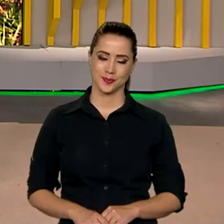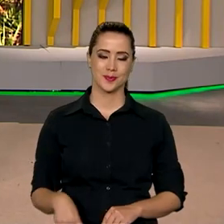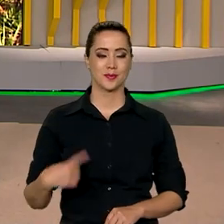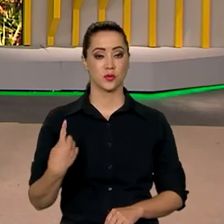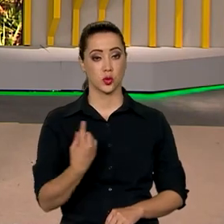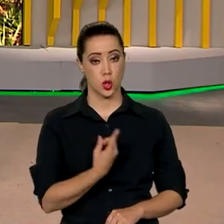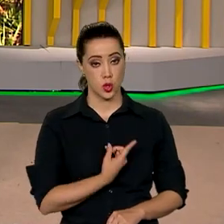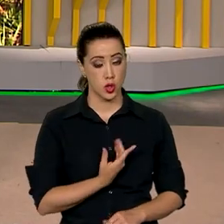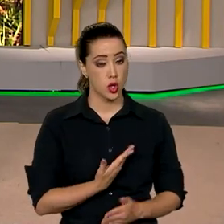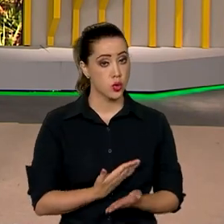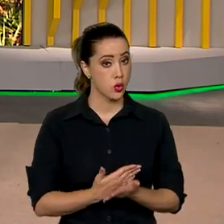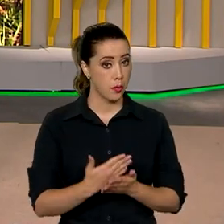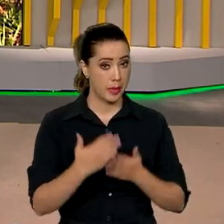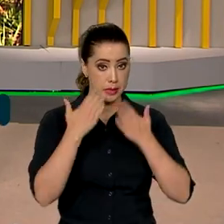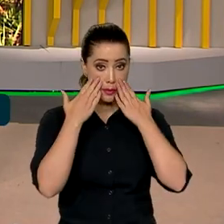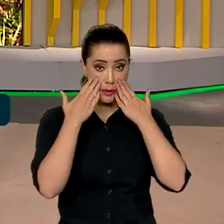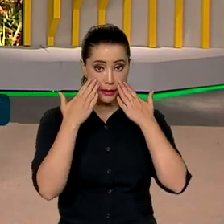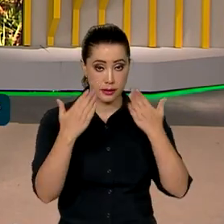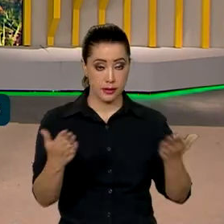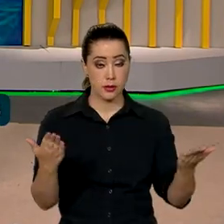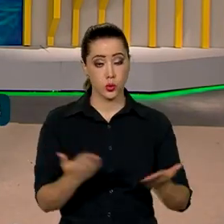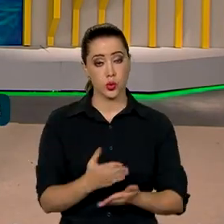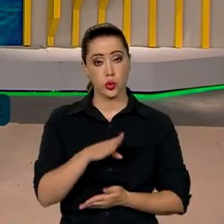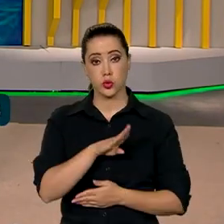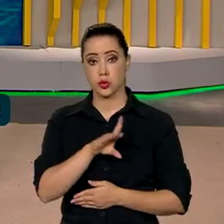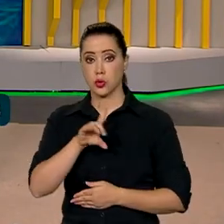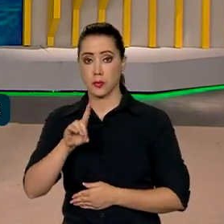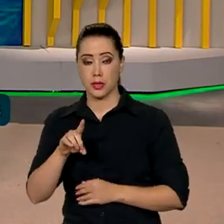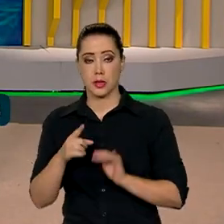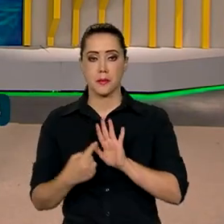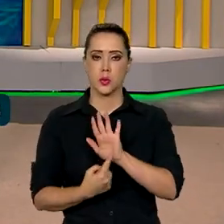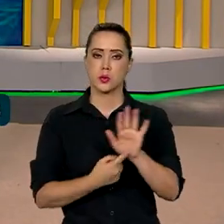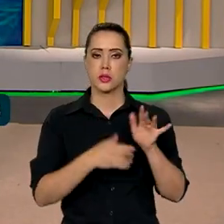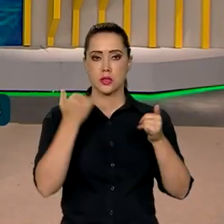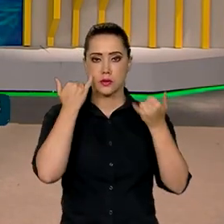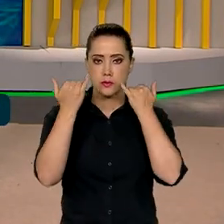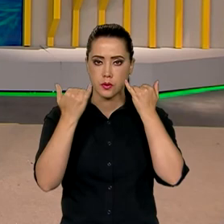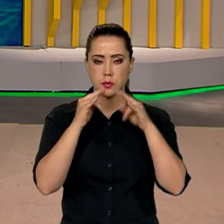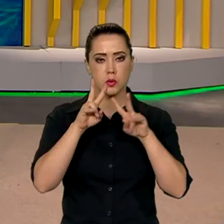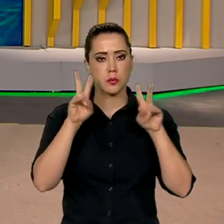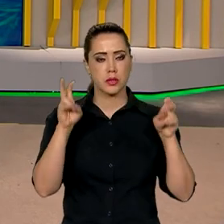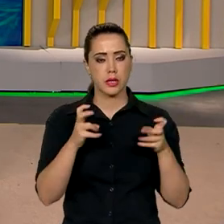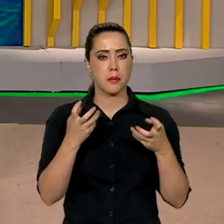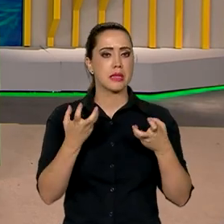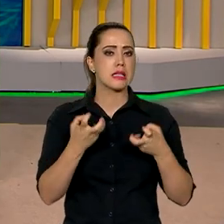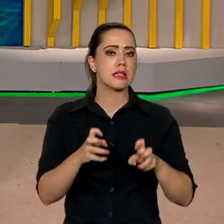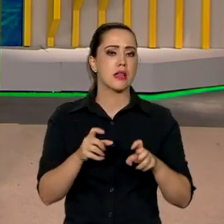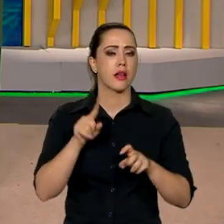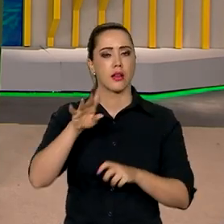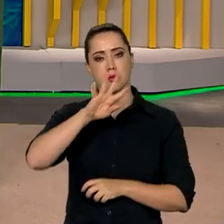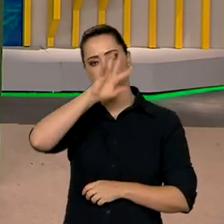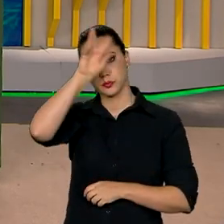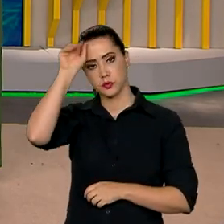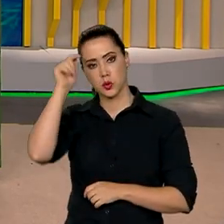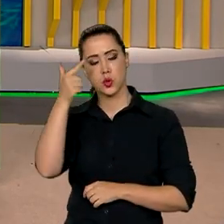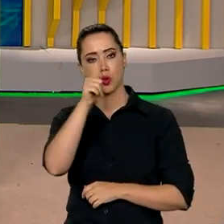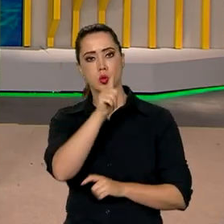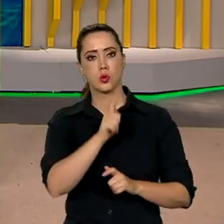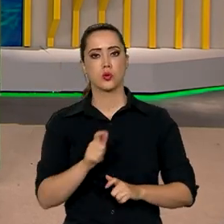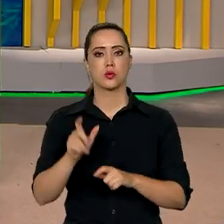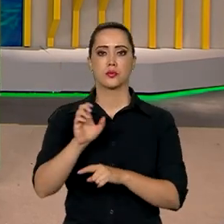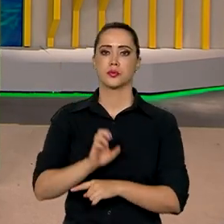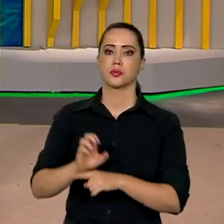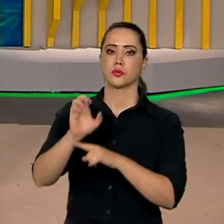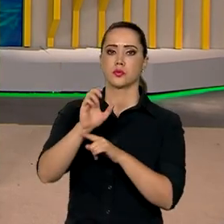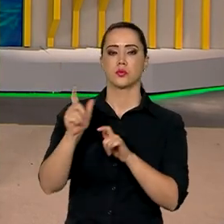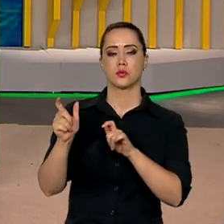E nós começamos esta edição do Brasil em Dia trazendo informações sobre a situação da estiagem que atinge o Amazonas e